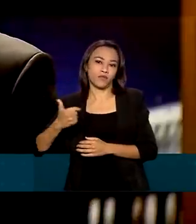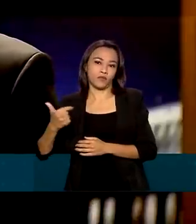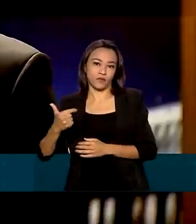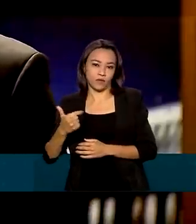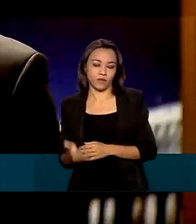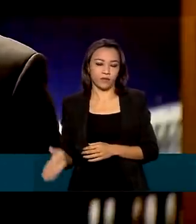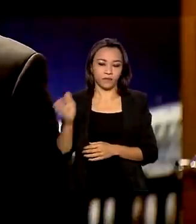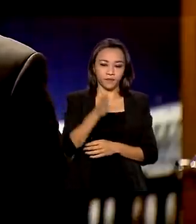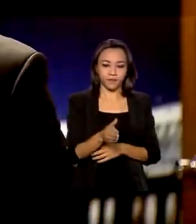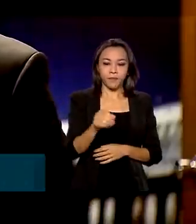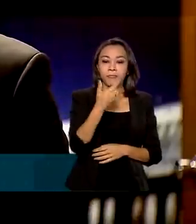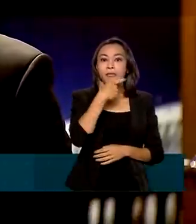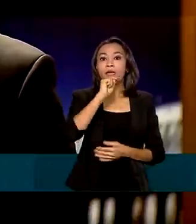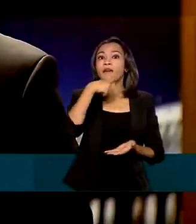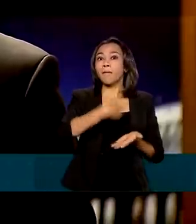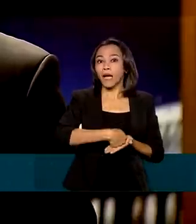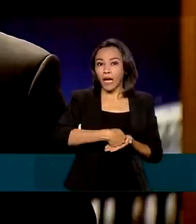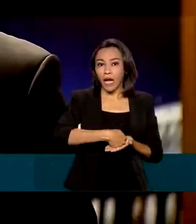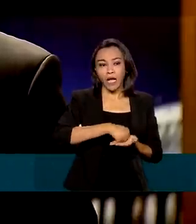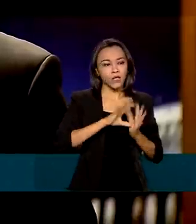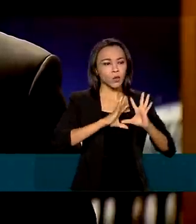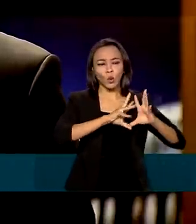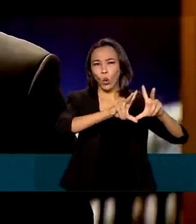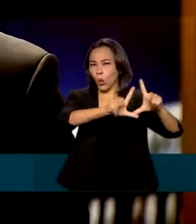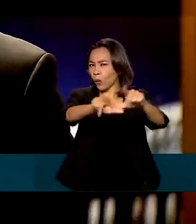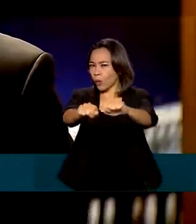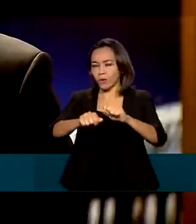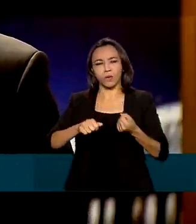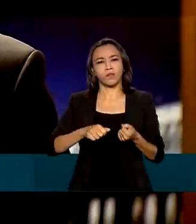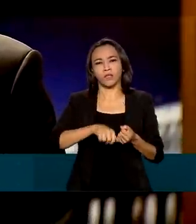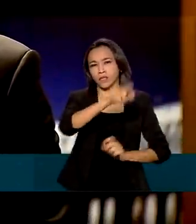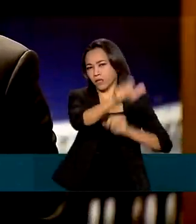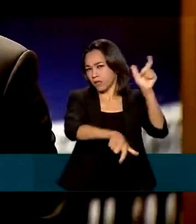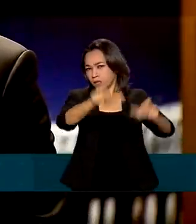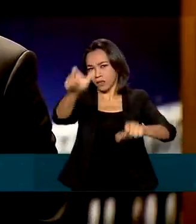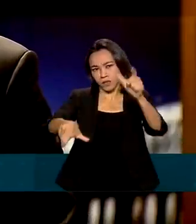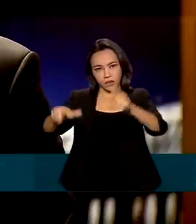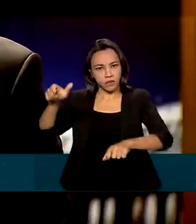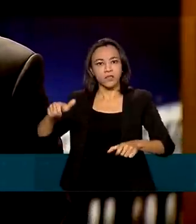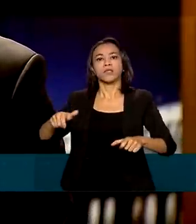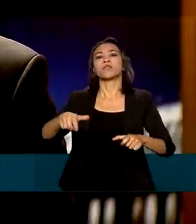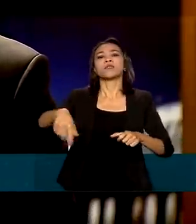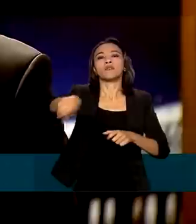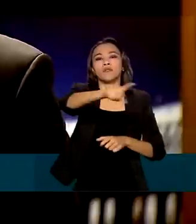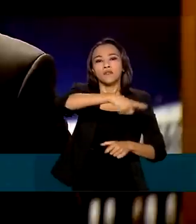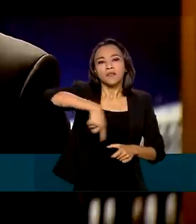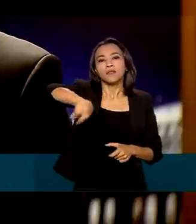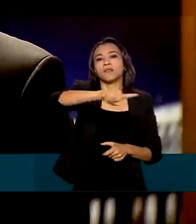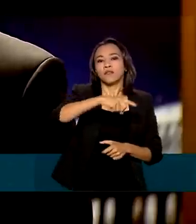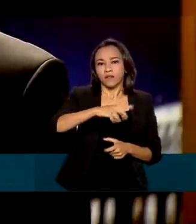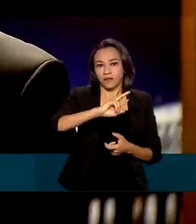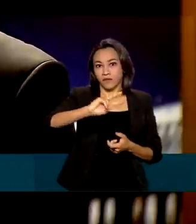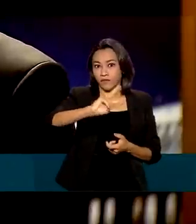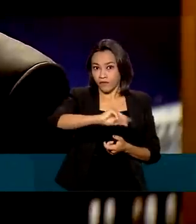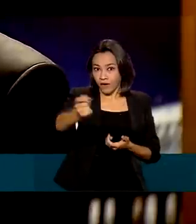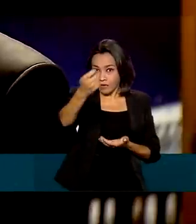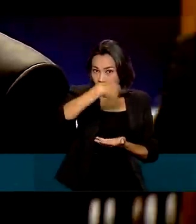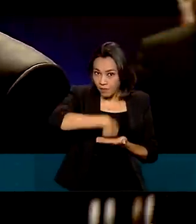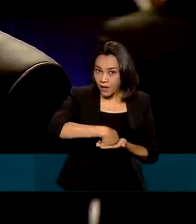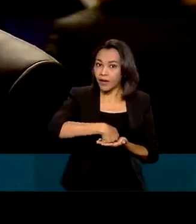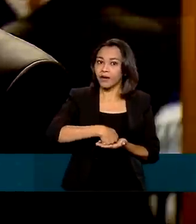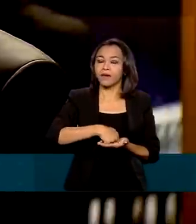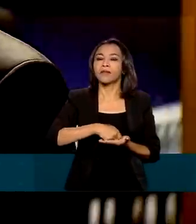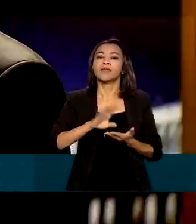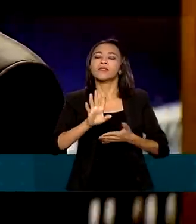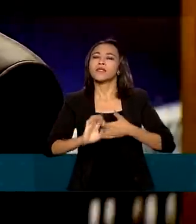pagar essa bandeira? Todos os consumidores do mercado cativo das distribuidoras, com duas exceções.